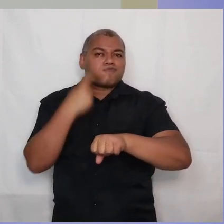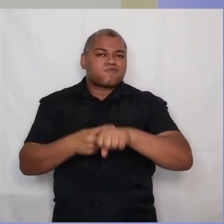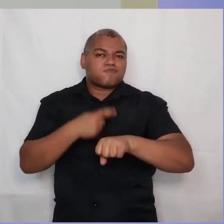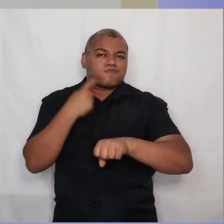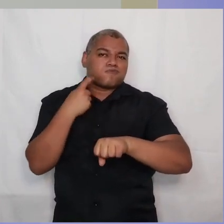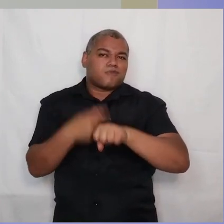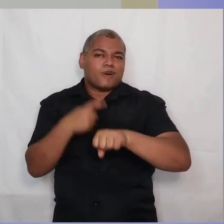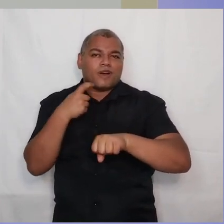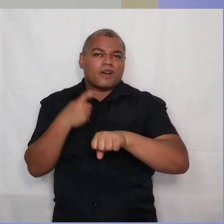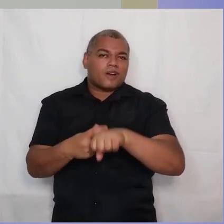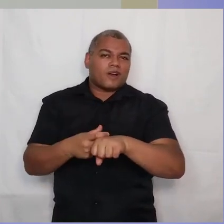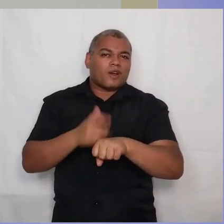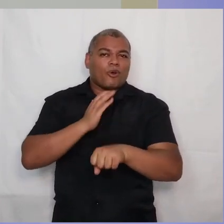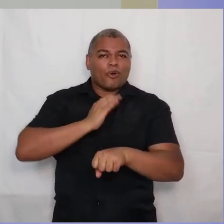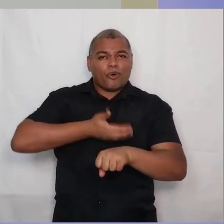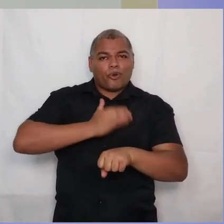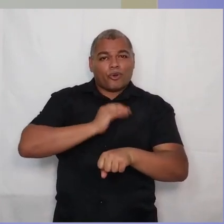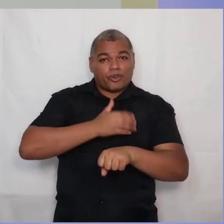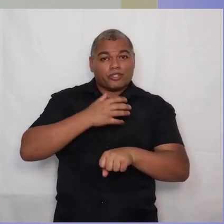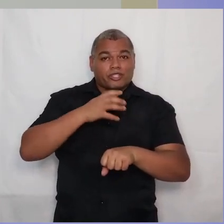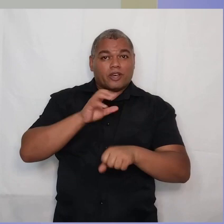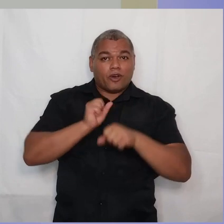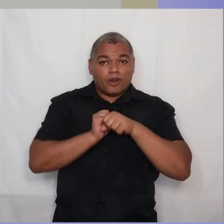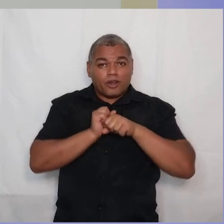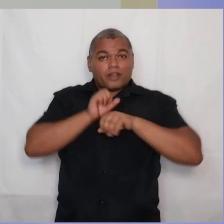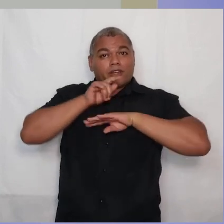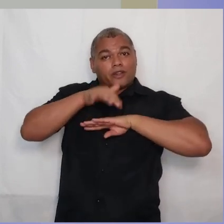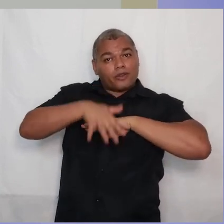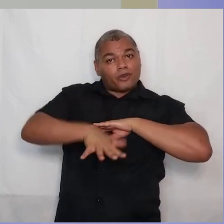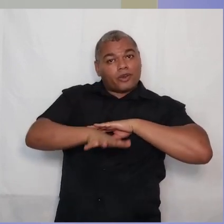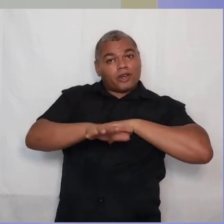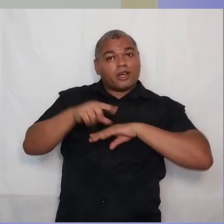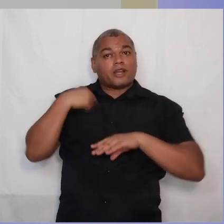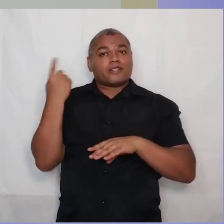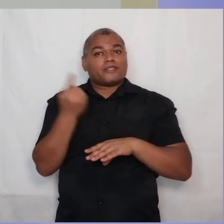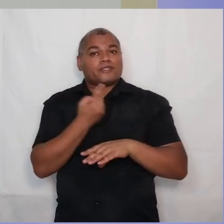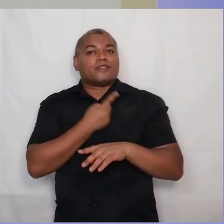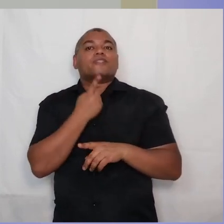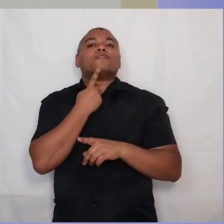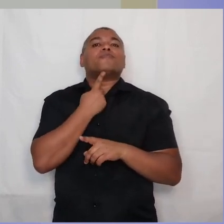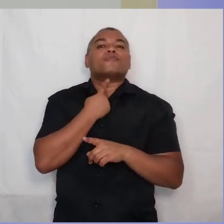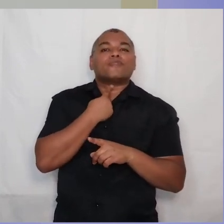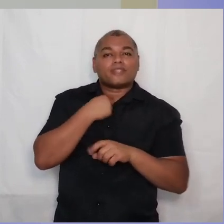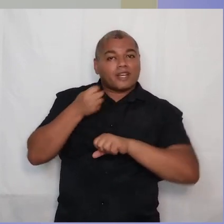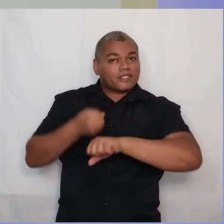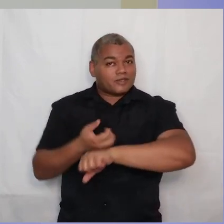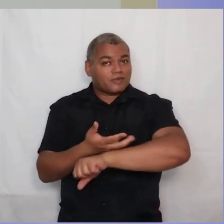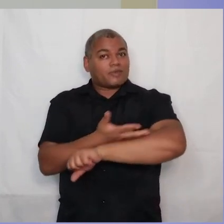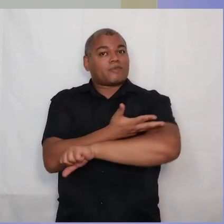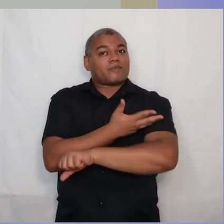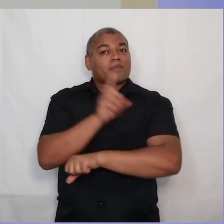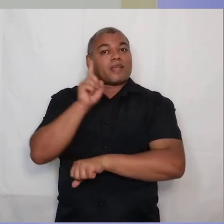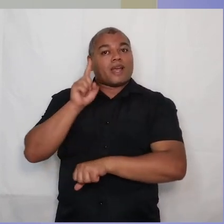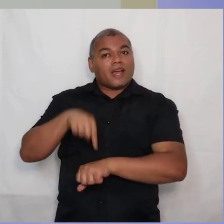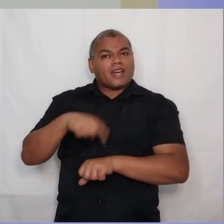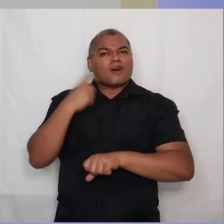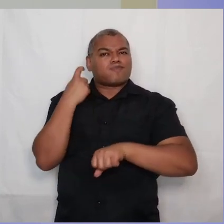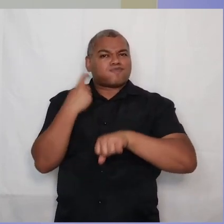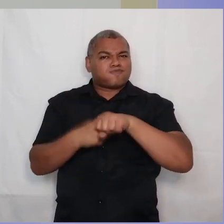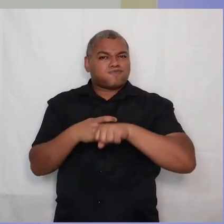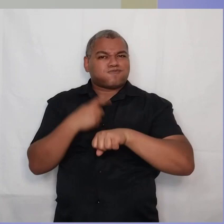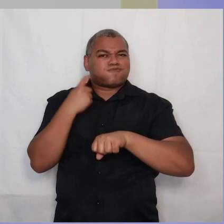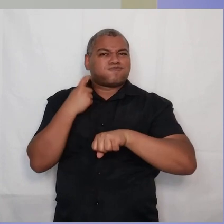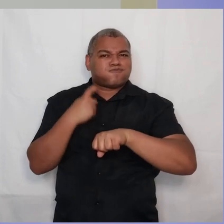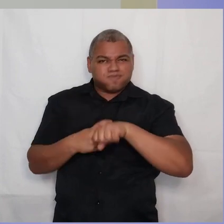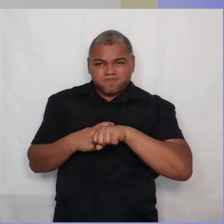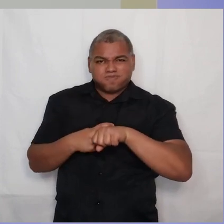O coração, que é a fonte da nossa razão, das nossas vontades, das nossas emoções, era um coração duro, era um coração